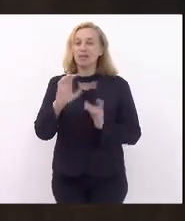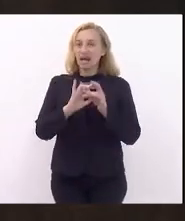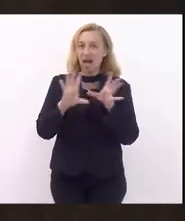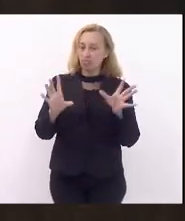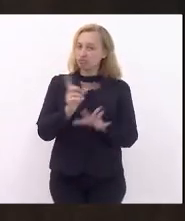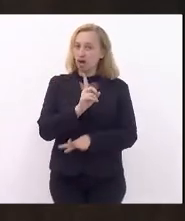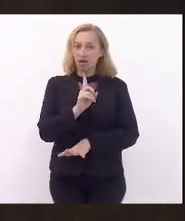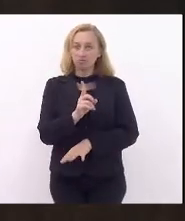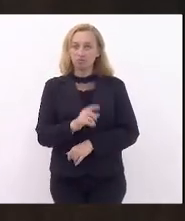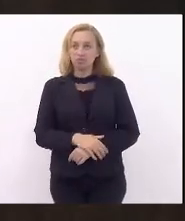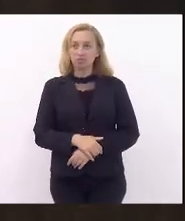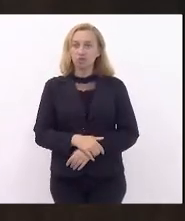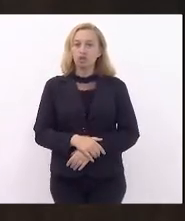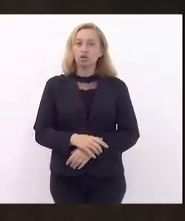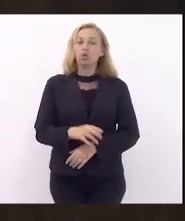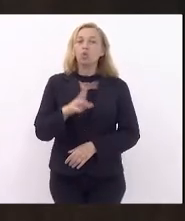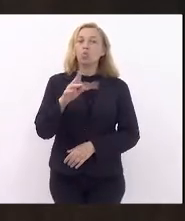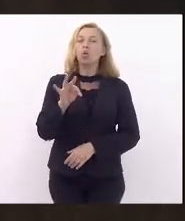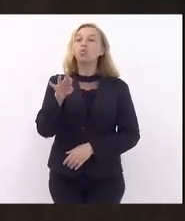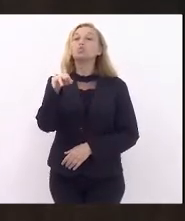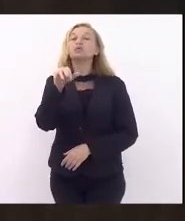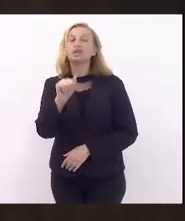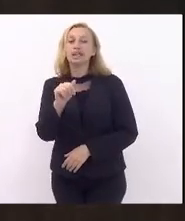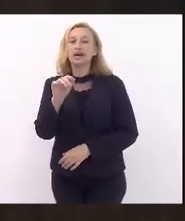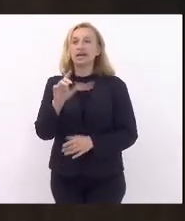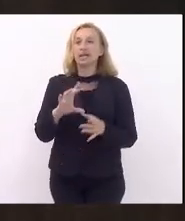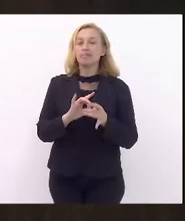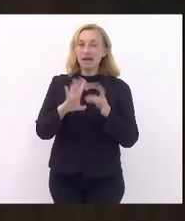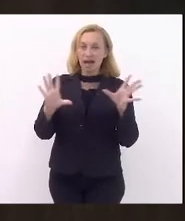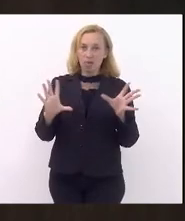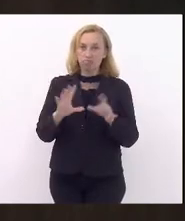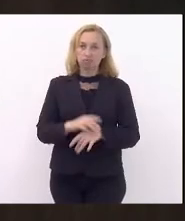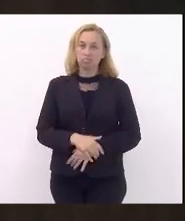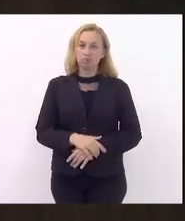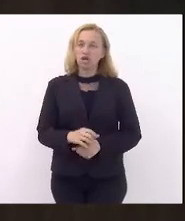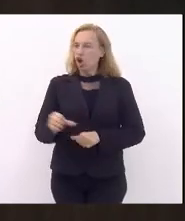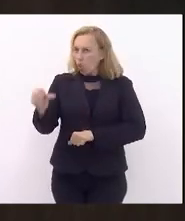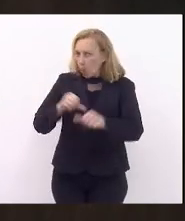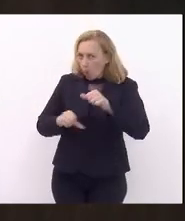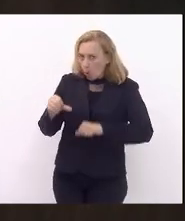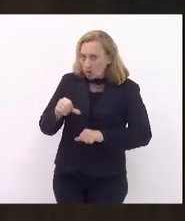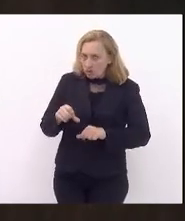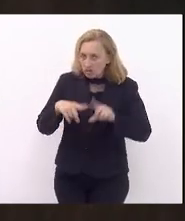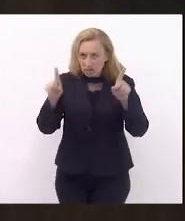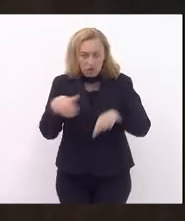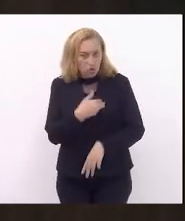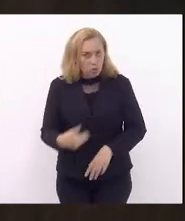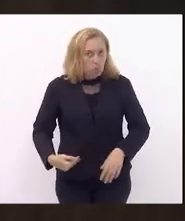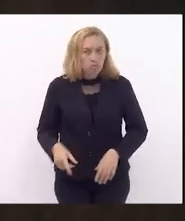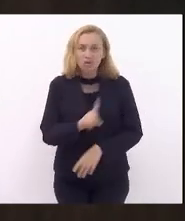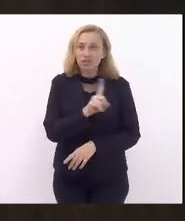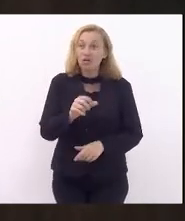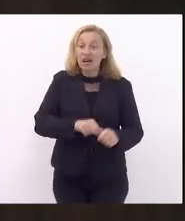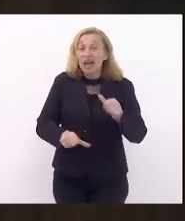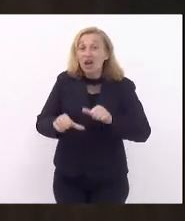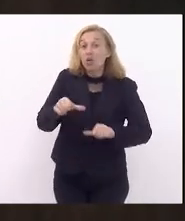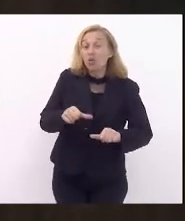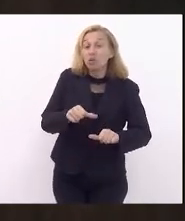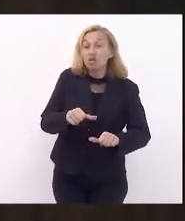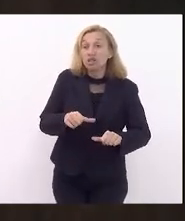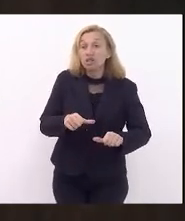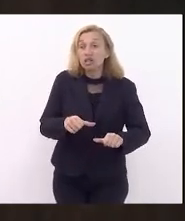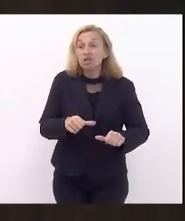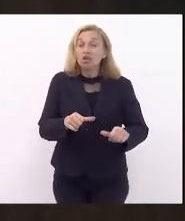nós estamos sob uma agenda ultraliberal, ultraliberal, e não é apenas contra o servidor público e o serviço público, ele é contra um projeto